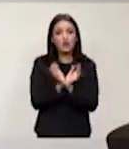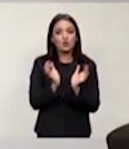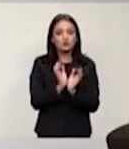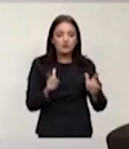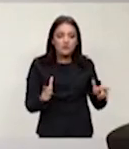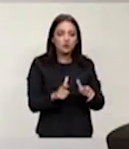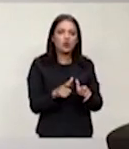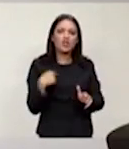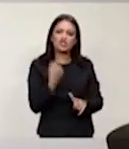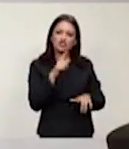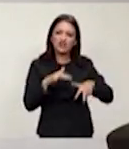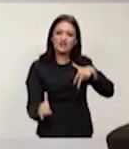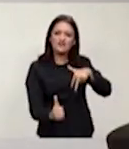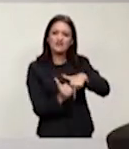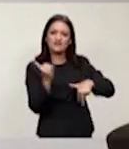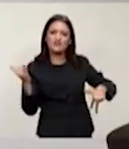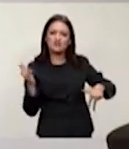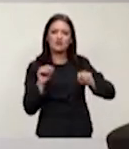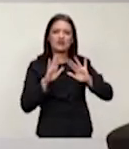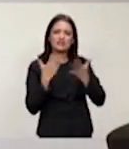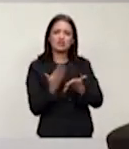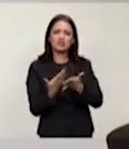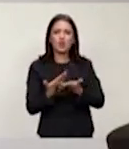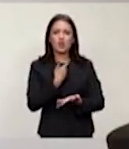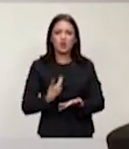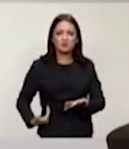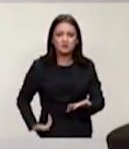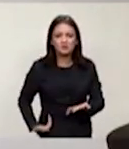vítimas da precarização da escola pública.